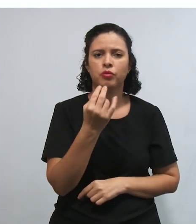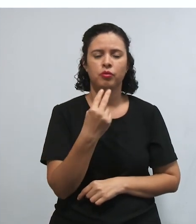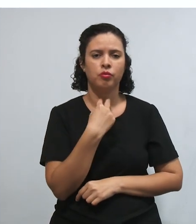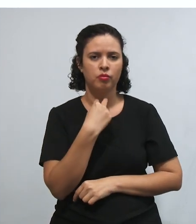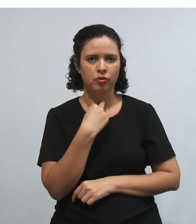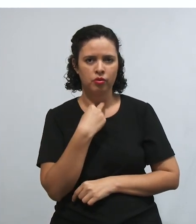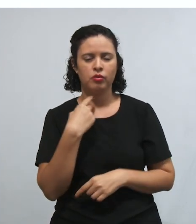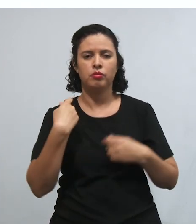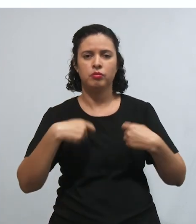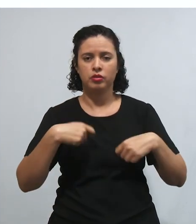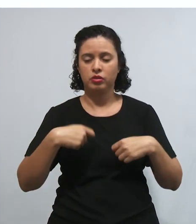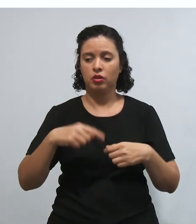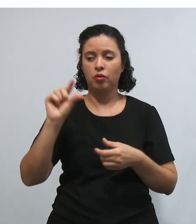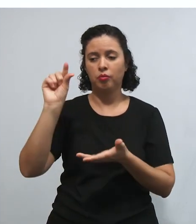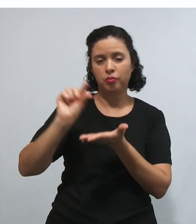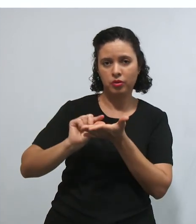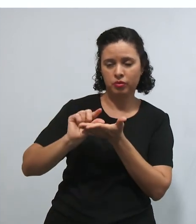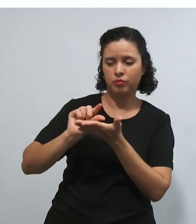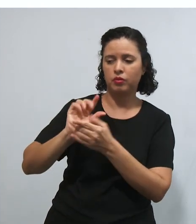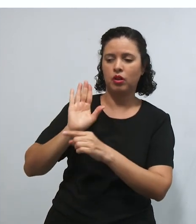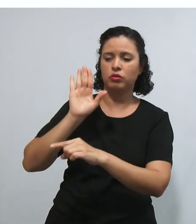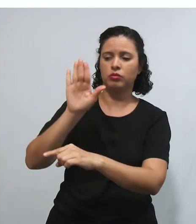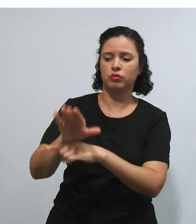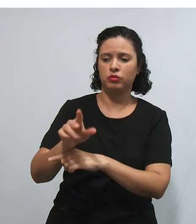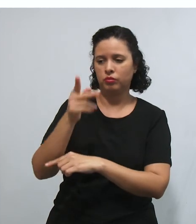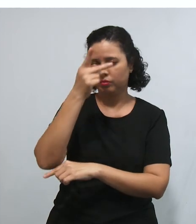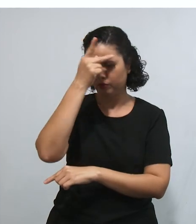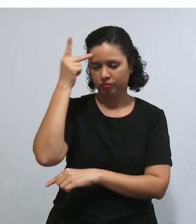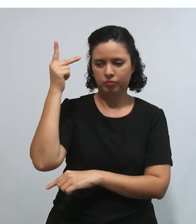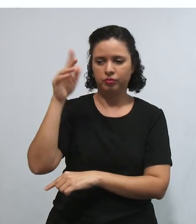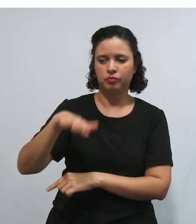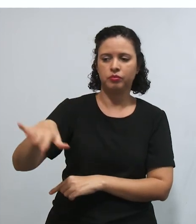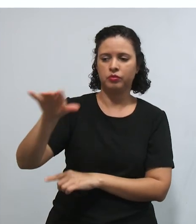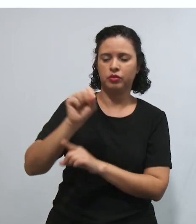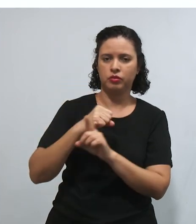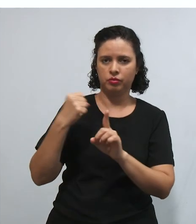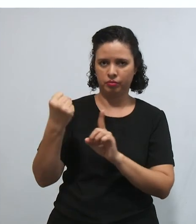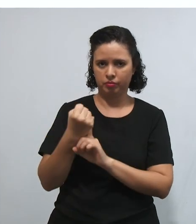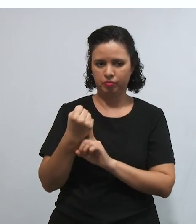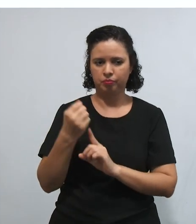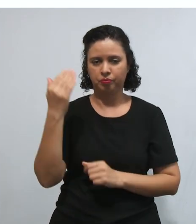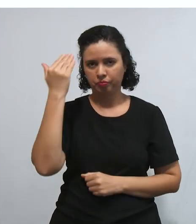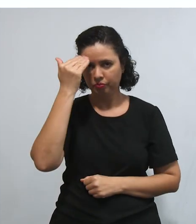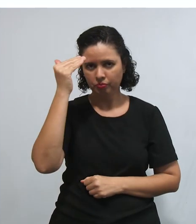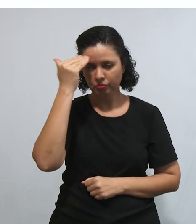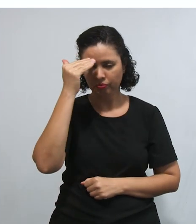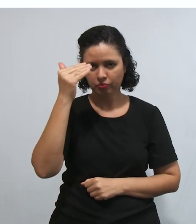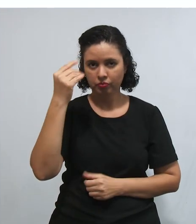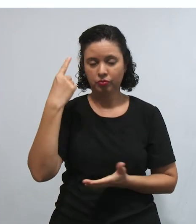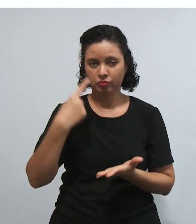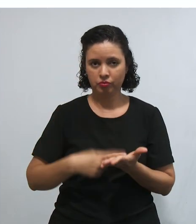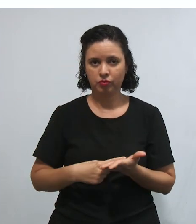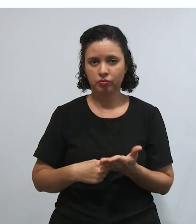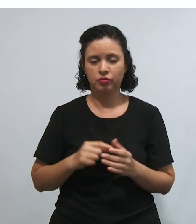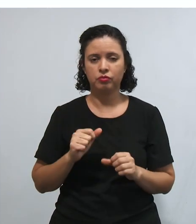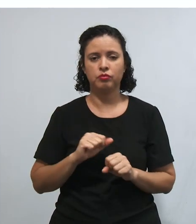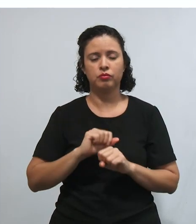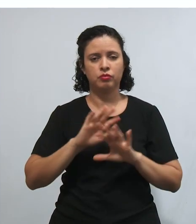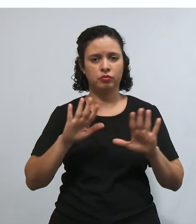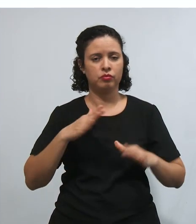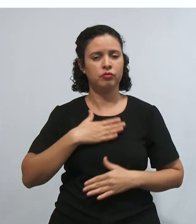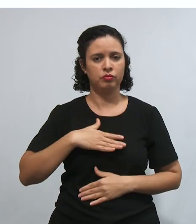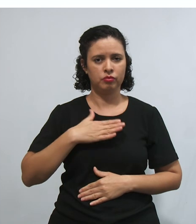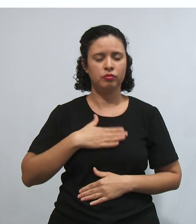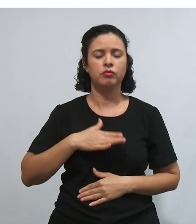pelo menos, o mínimo existencial para a sociedade. Entenderam? Está combinado? Ficou bem tranquila,